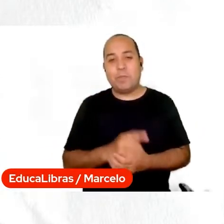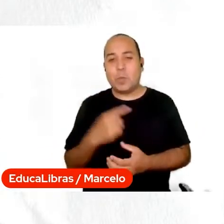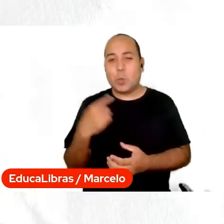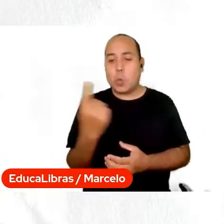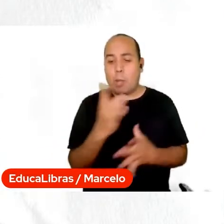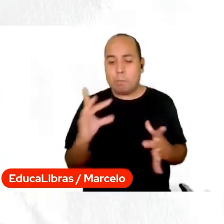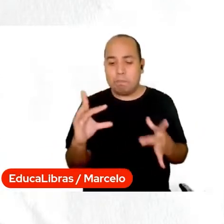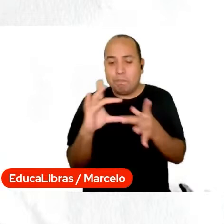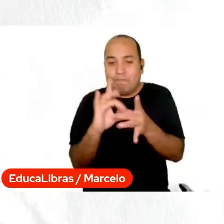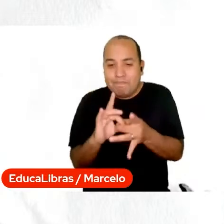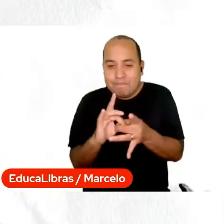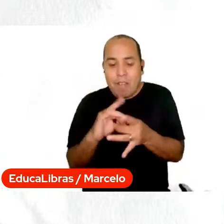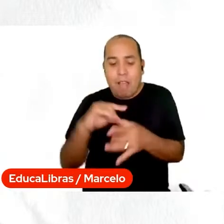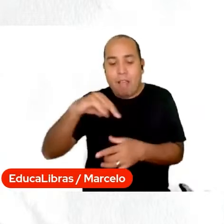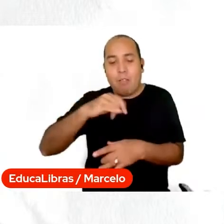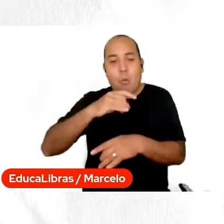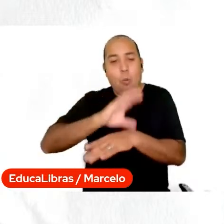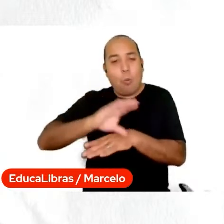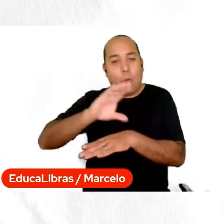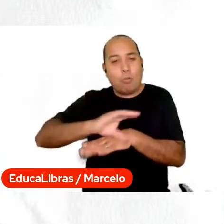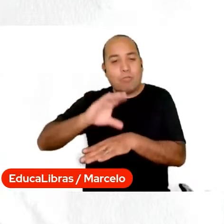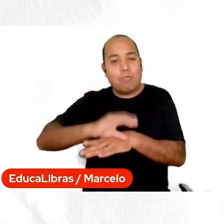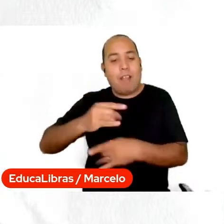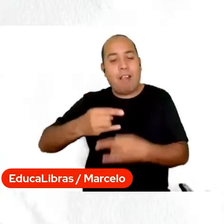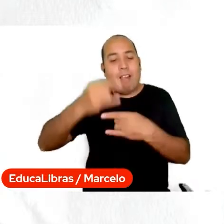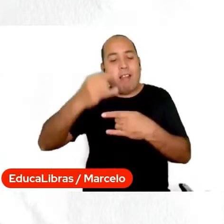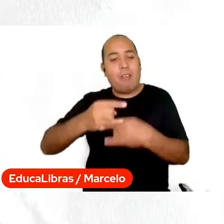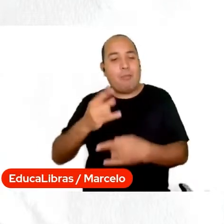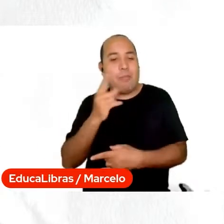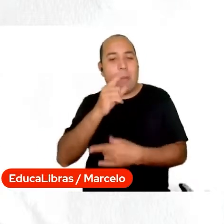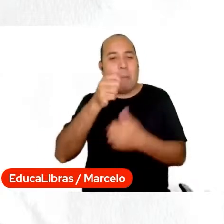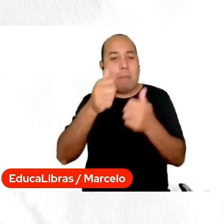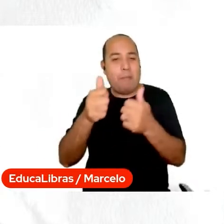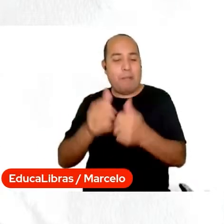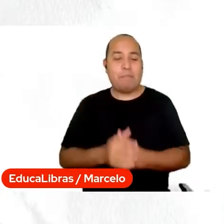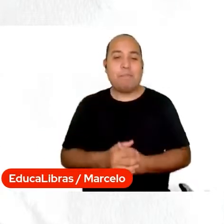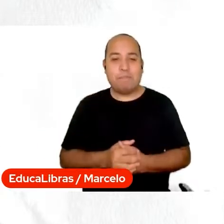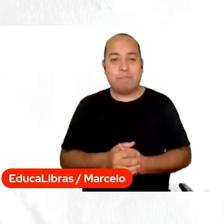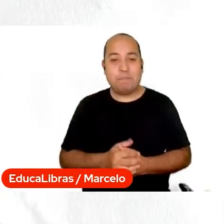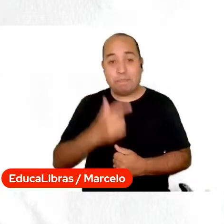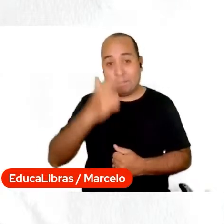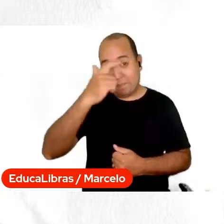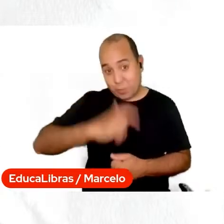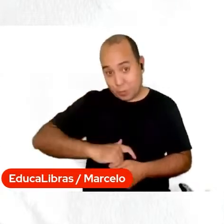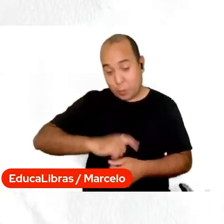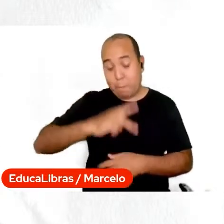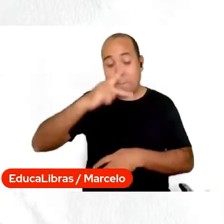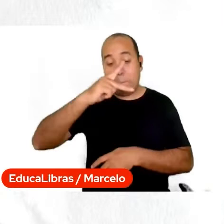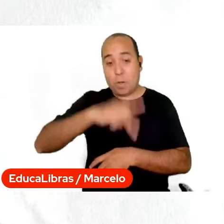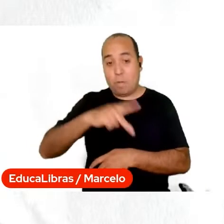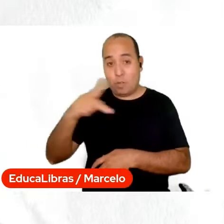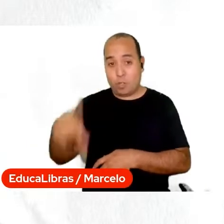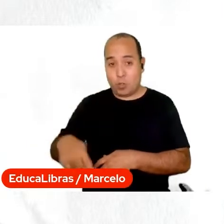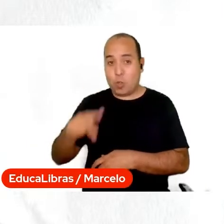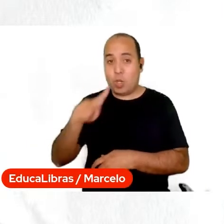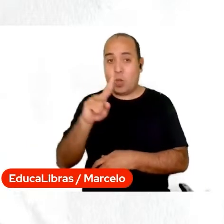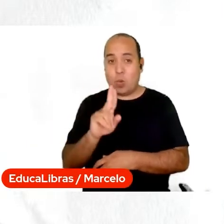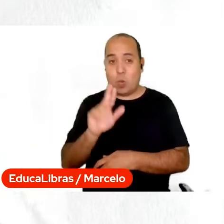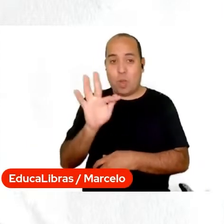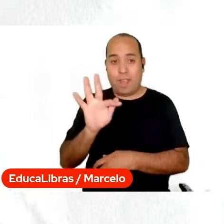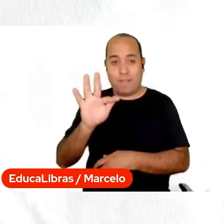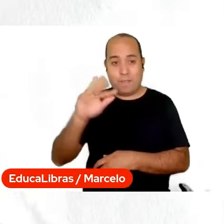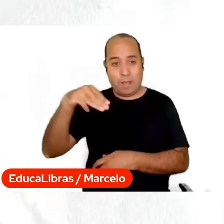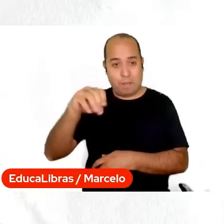aconteça, para que essa live aconteça. Eu sou professora na UFMS, no curso de História da